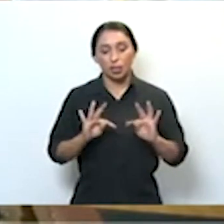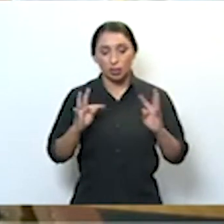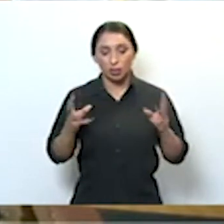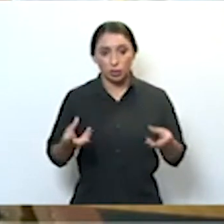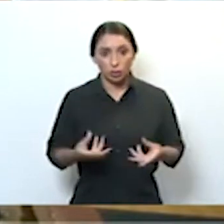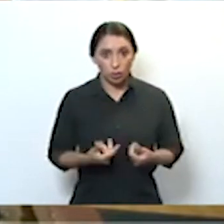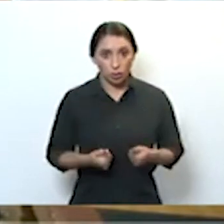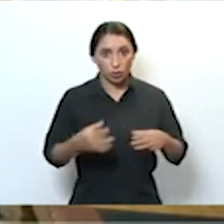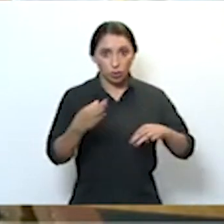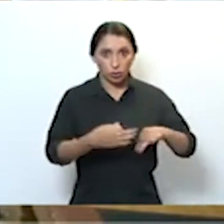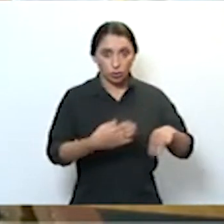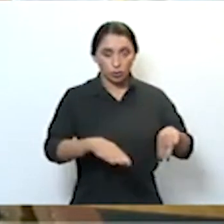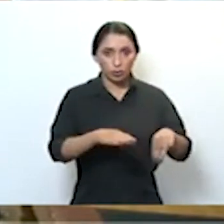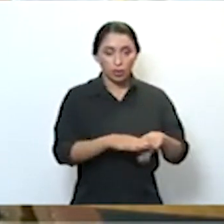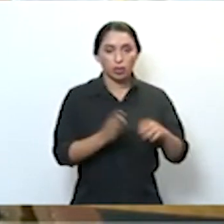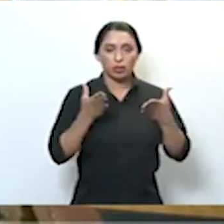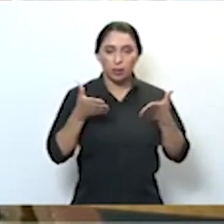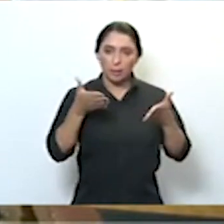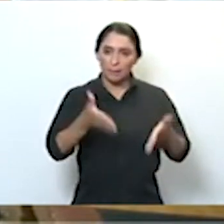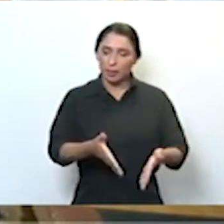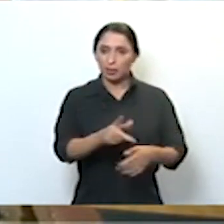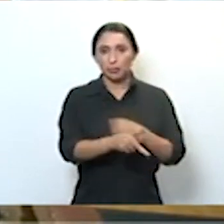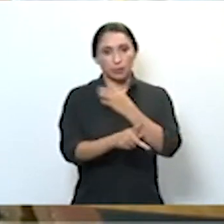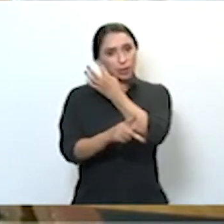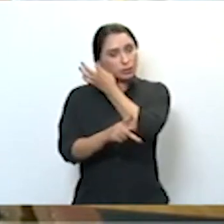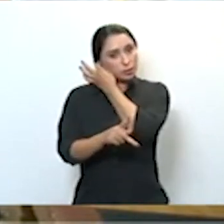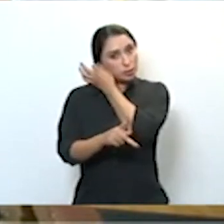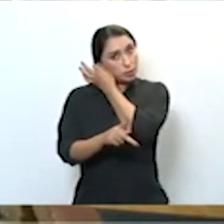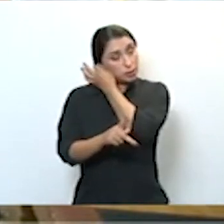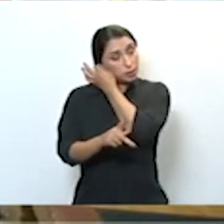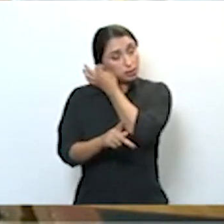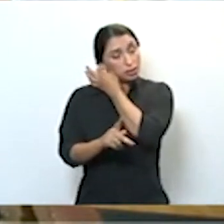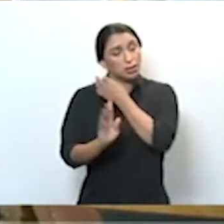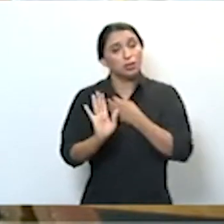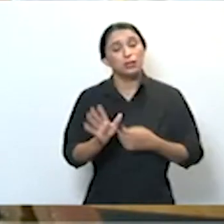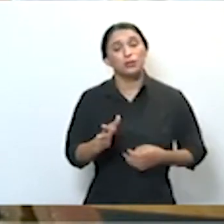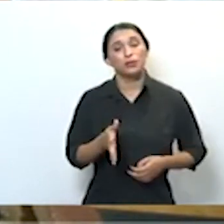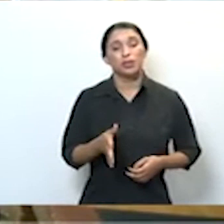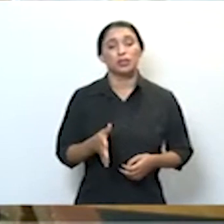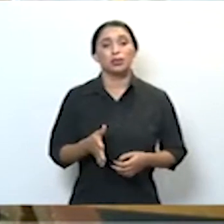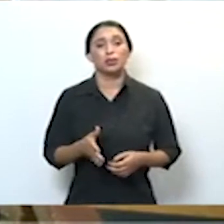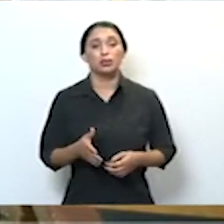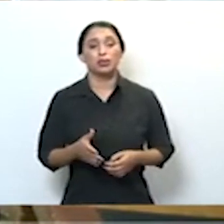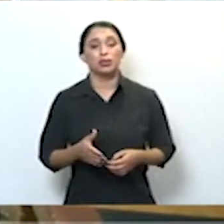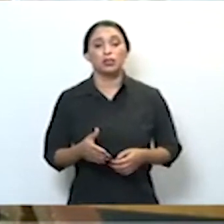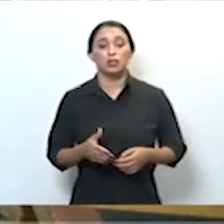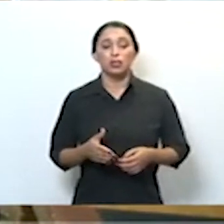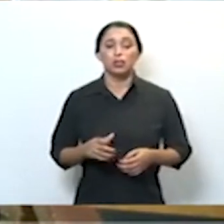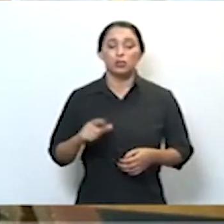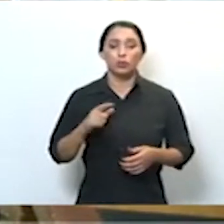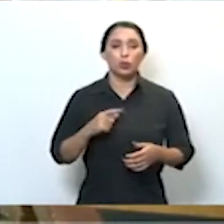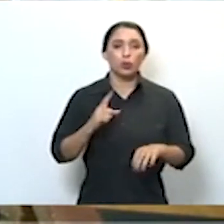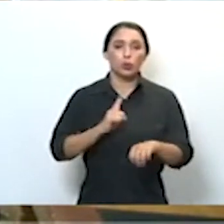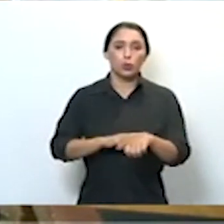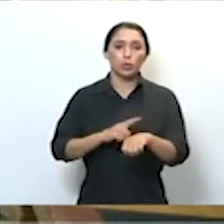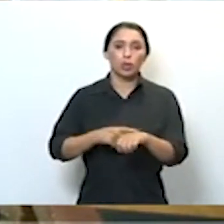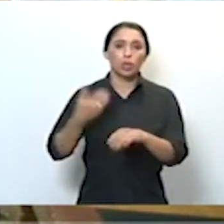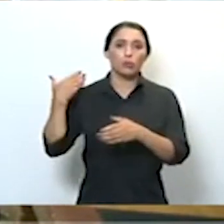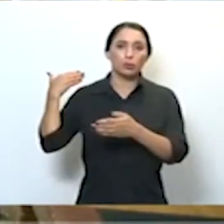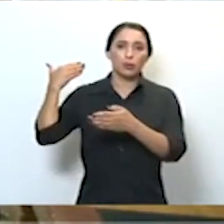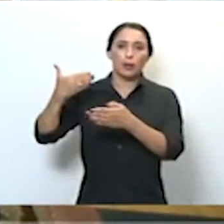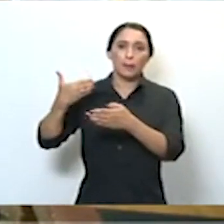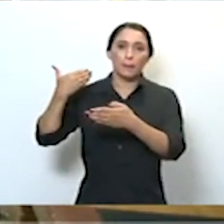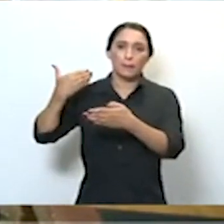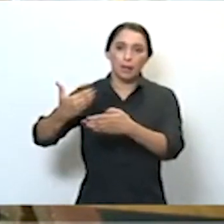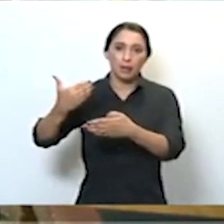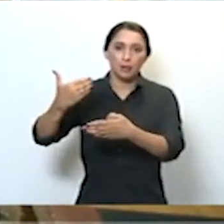integrantes hajam exercido a presidência, observada a ordem decrescente de antiguidade.